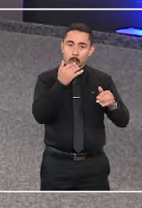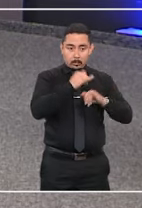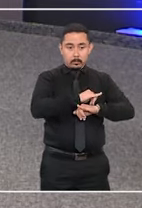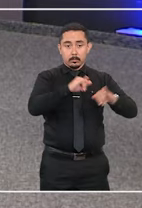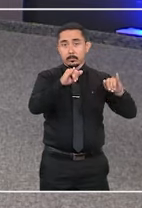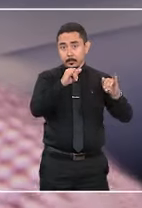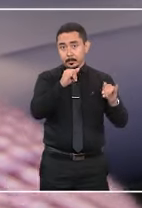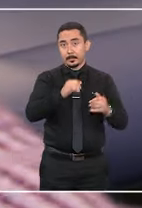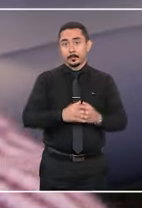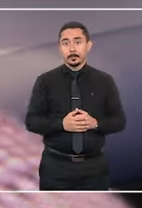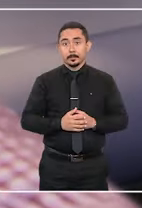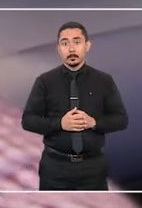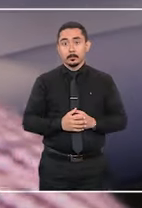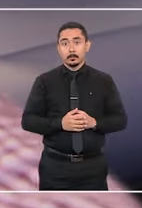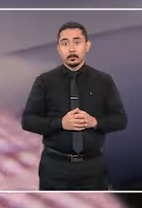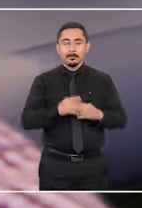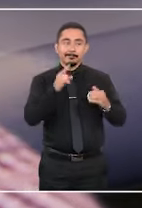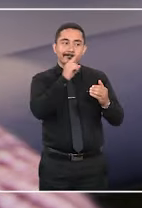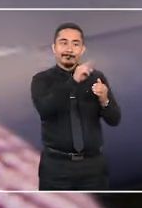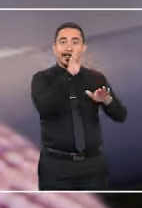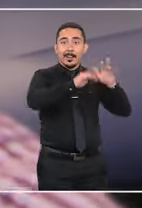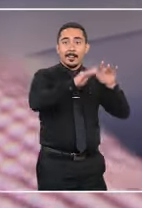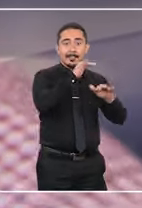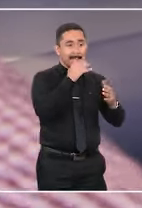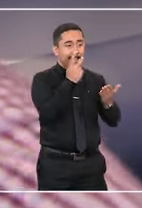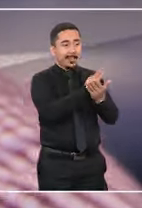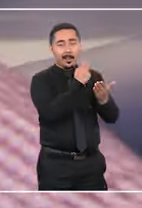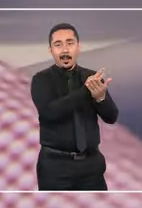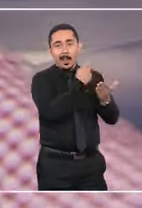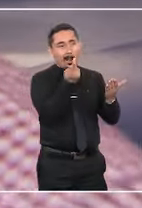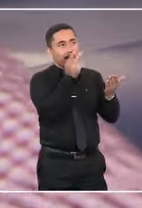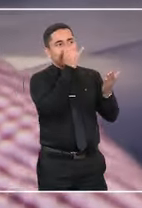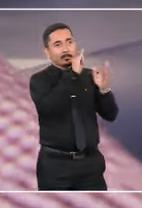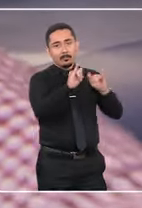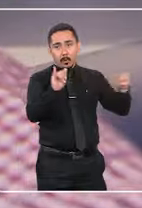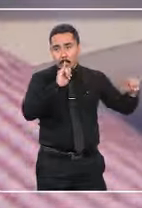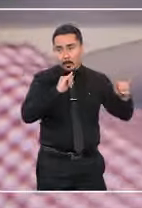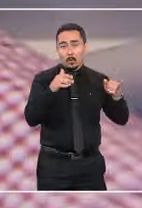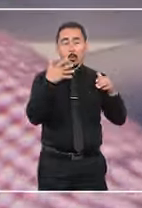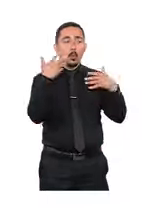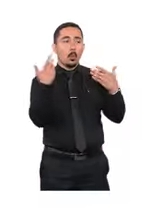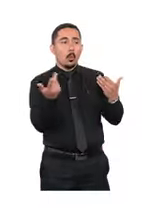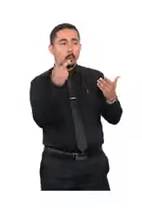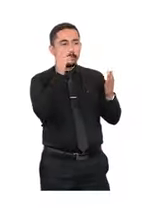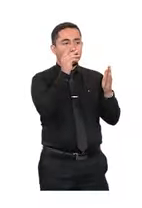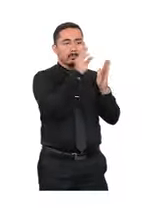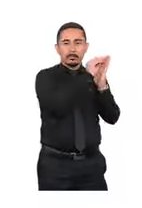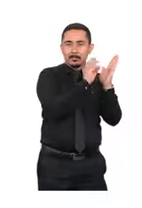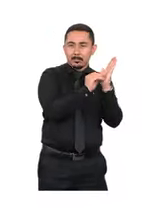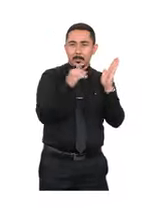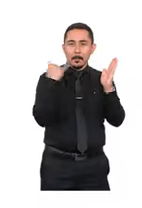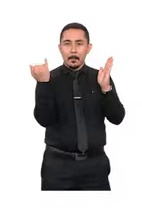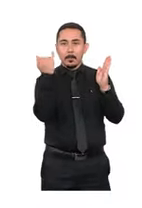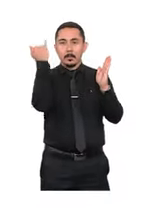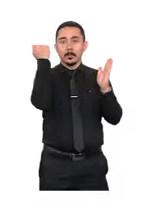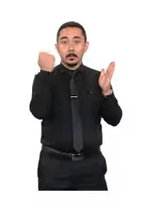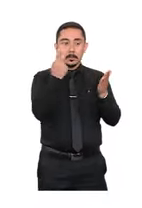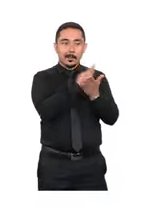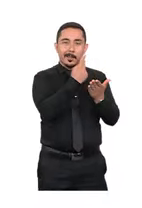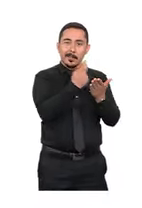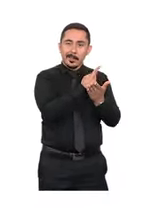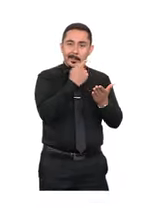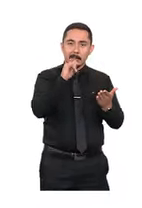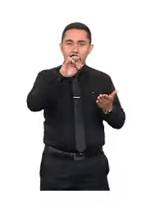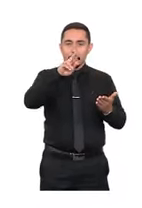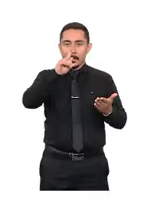declaração. Uma informação digitada errada ou a falta de um dado obrigatório. Para corrigir um erro na declaração de